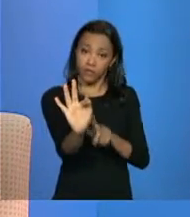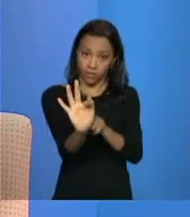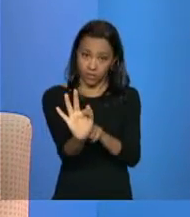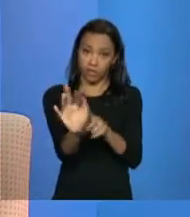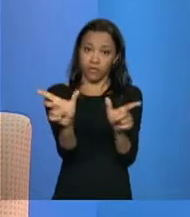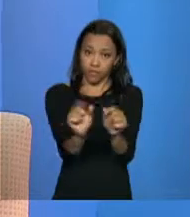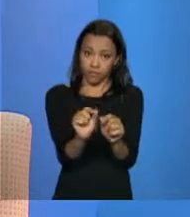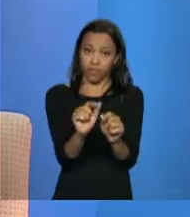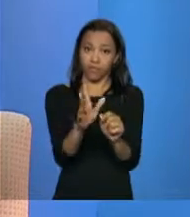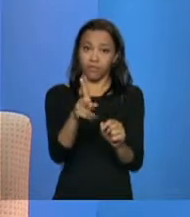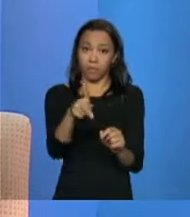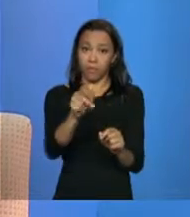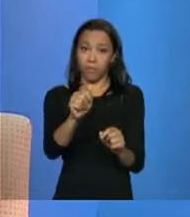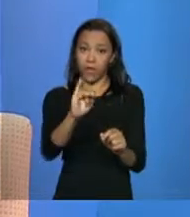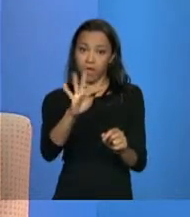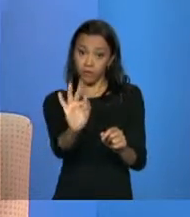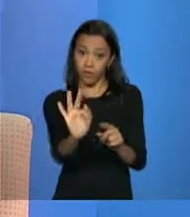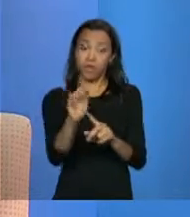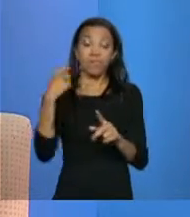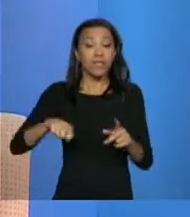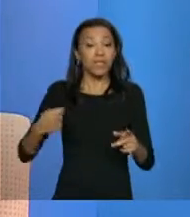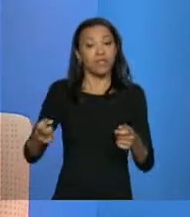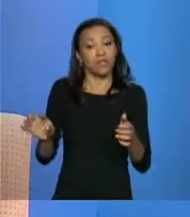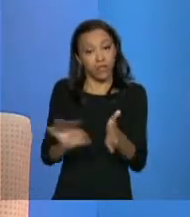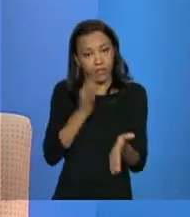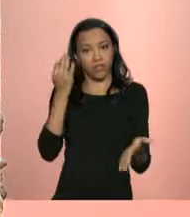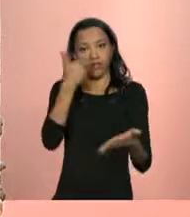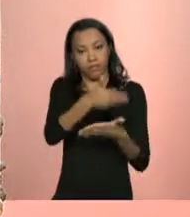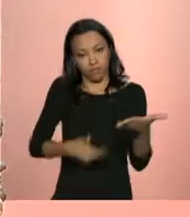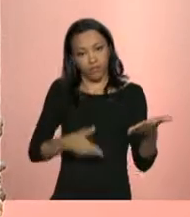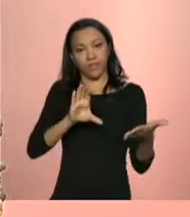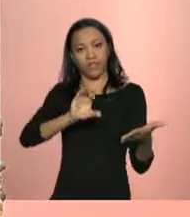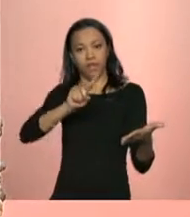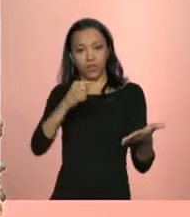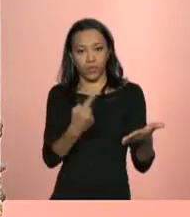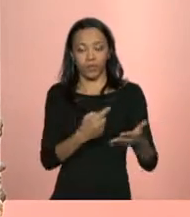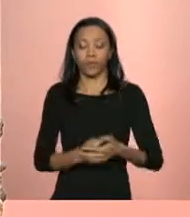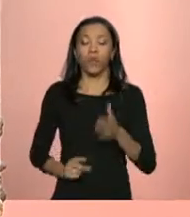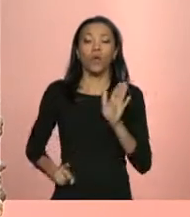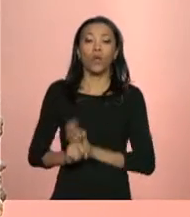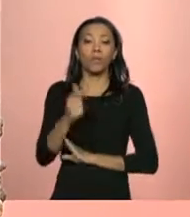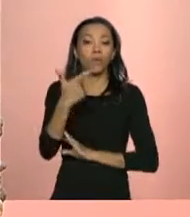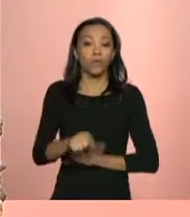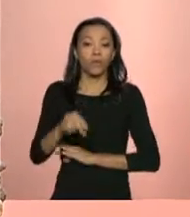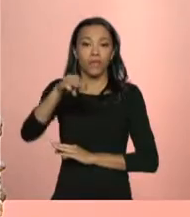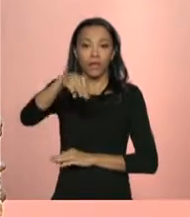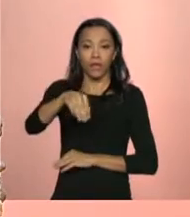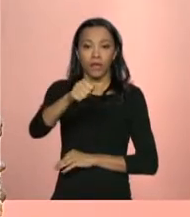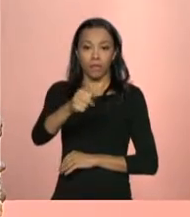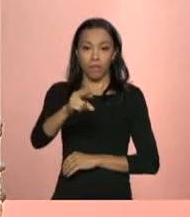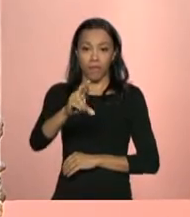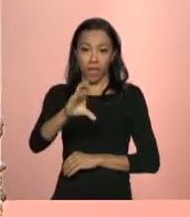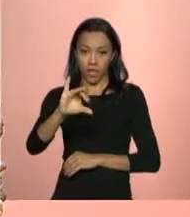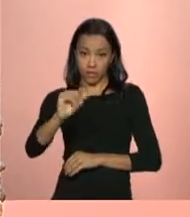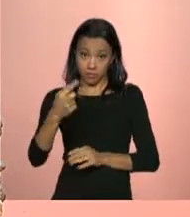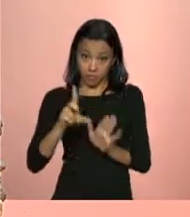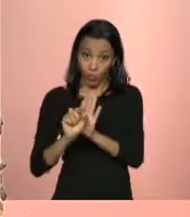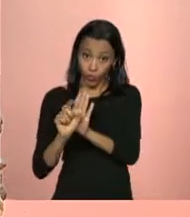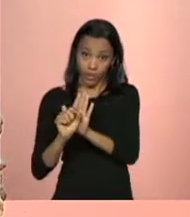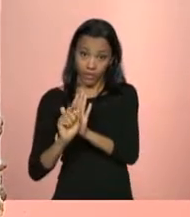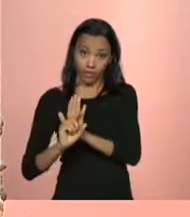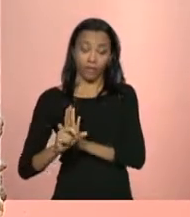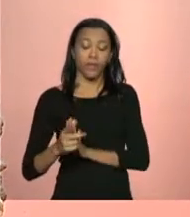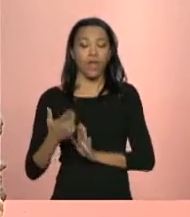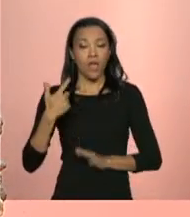não só pode, deve estar no Cadastro Único. Ok. A Márcia Santana, pelo Twitter, ela questiona, sou